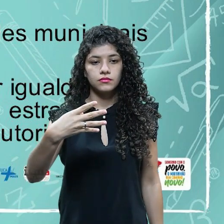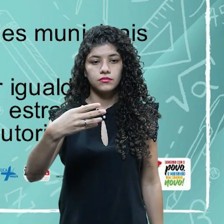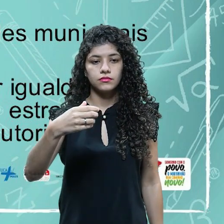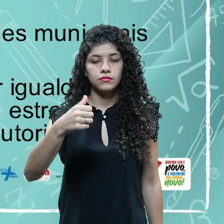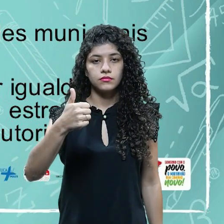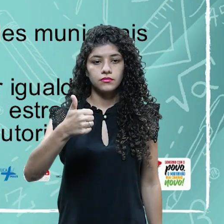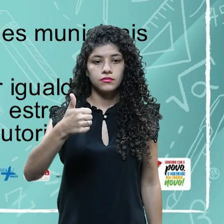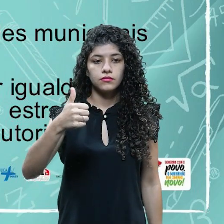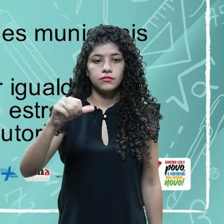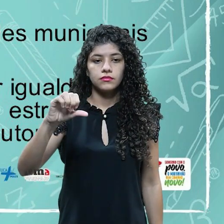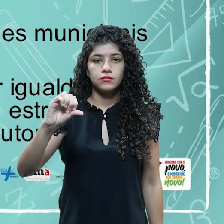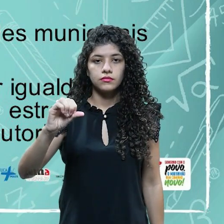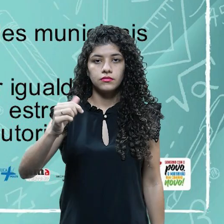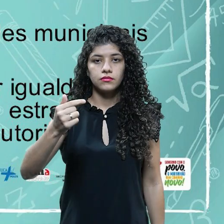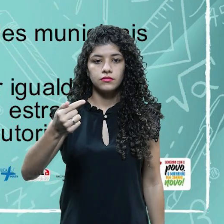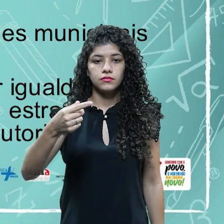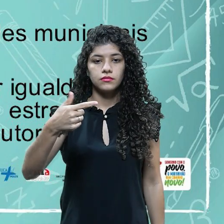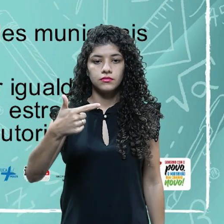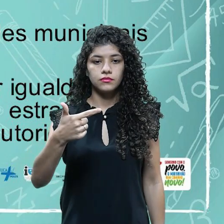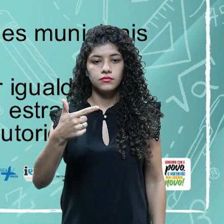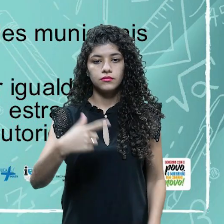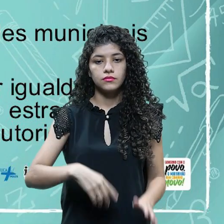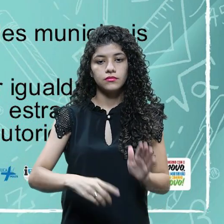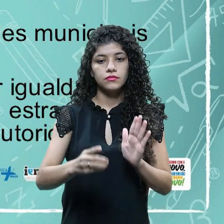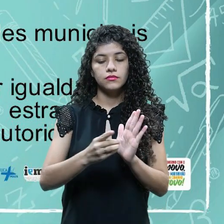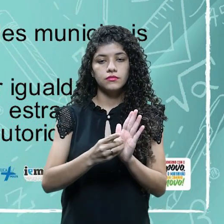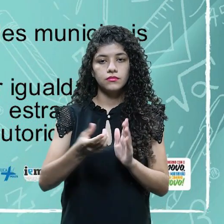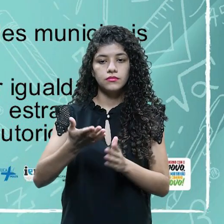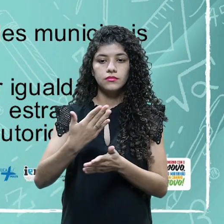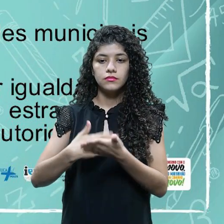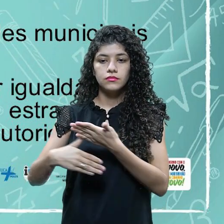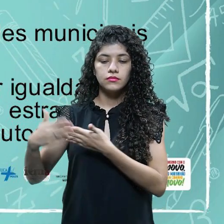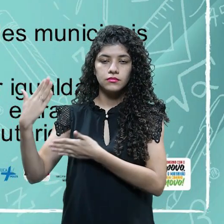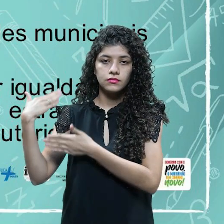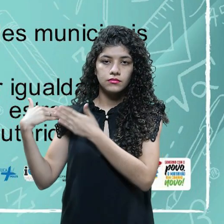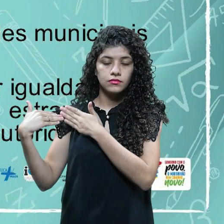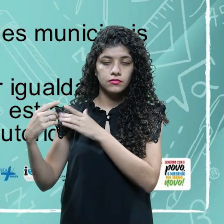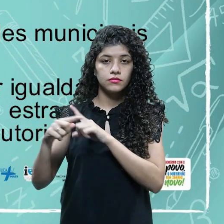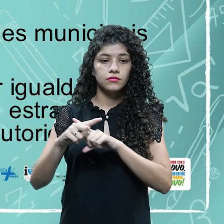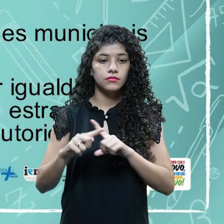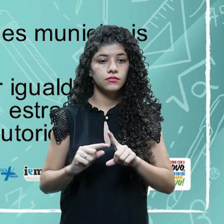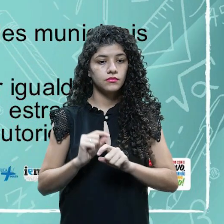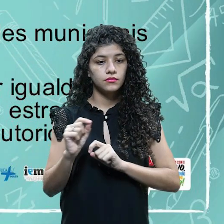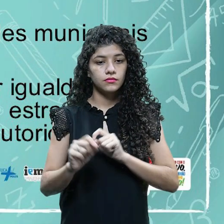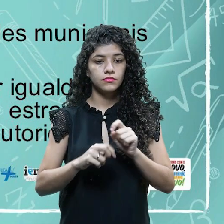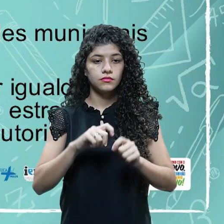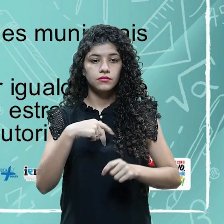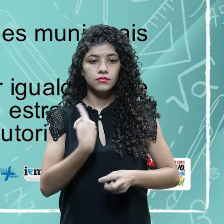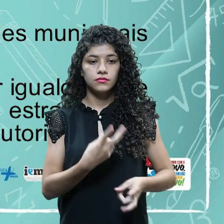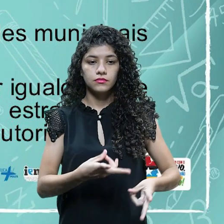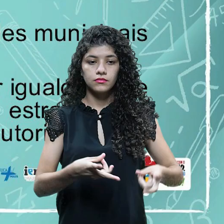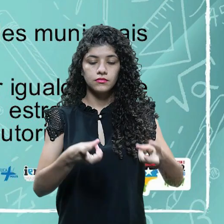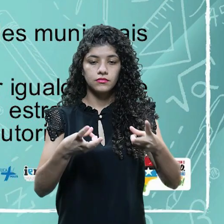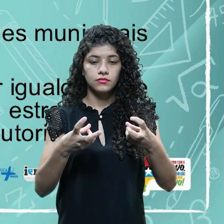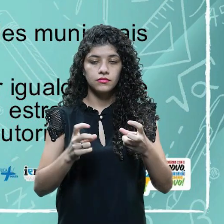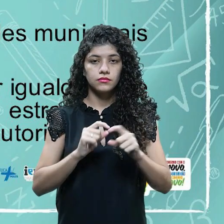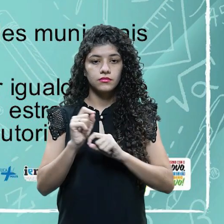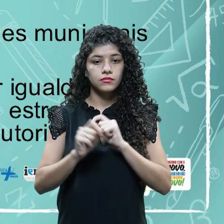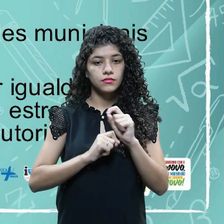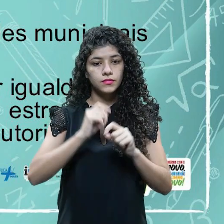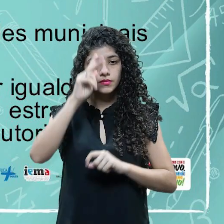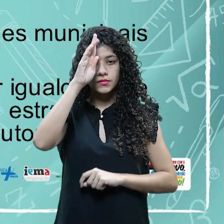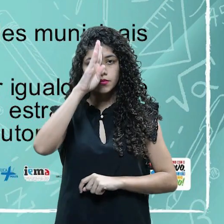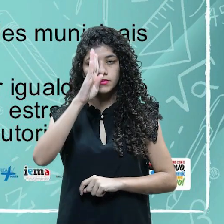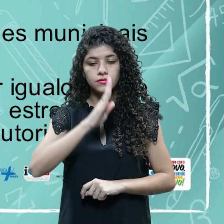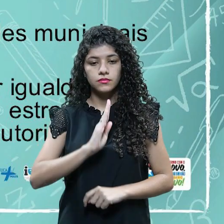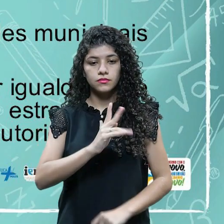decreto, é um decreto muito antigo, né, Mas, de acordo com esse decreto, a gente pode observar o presidente da república, né,